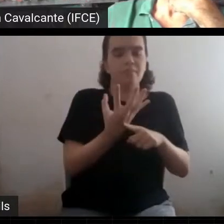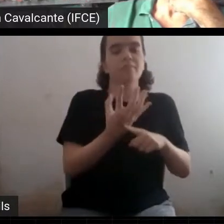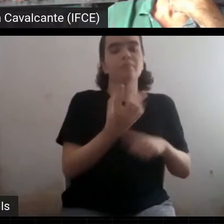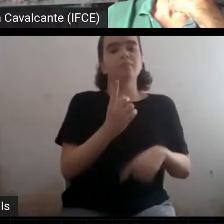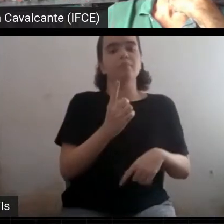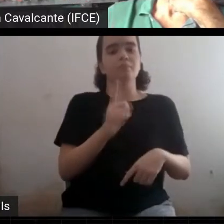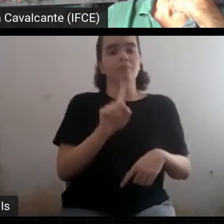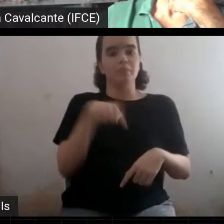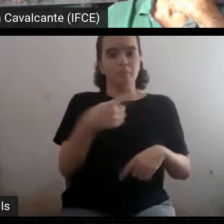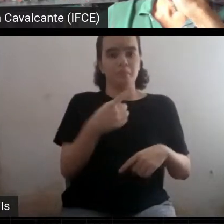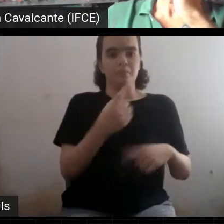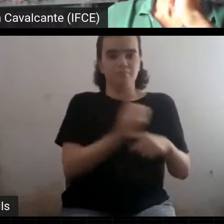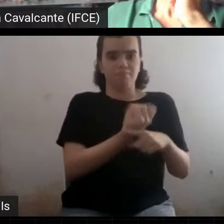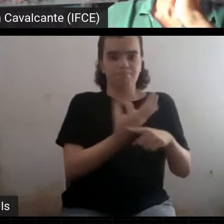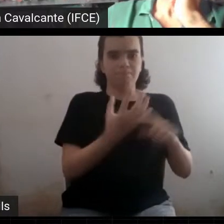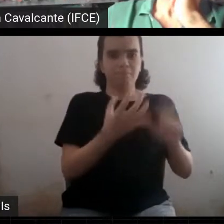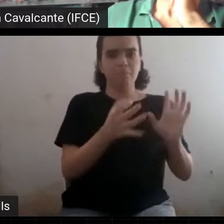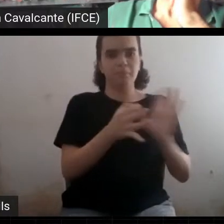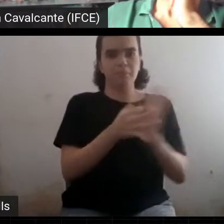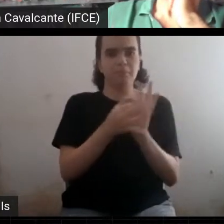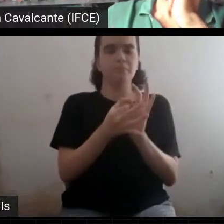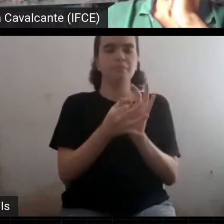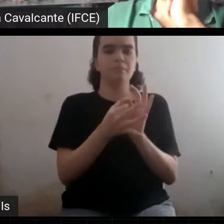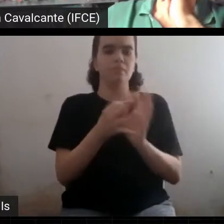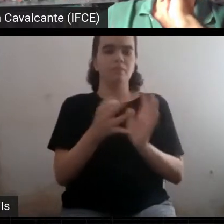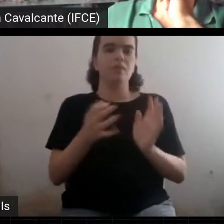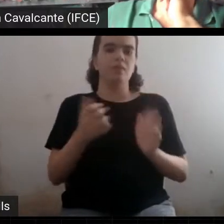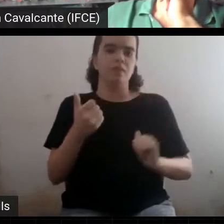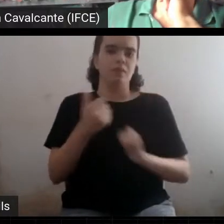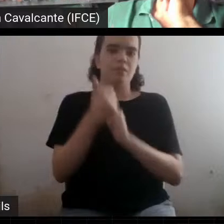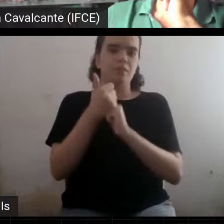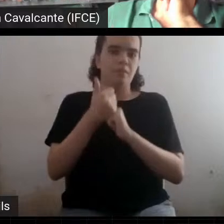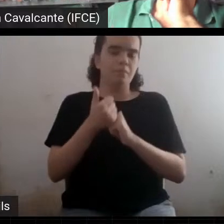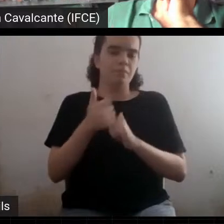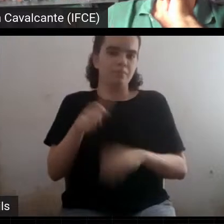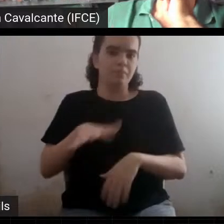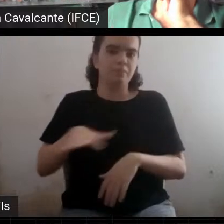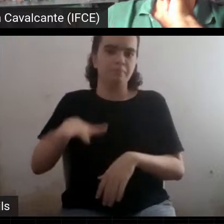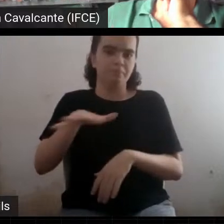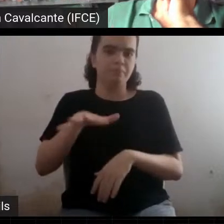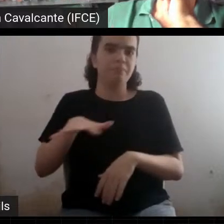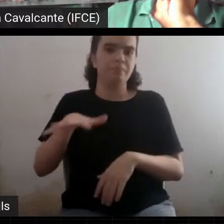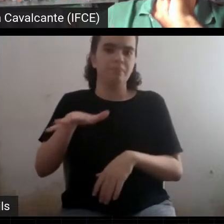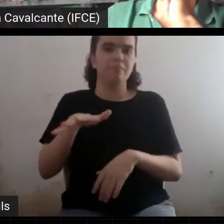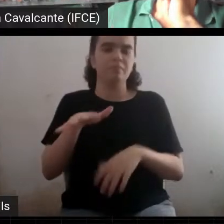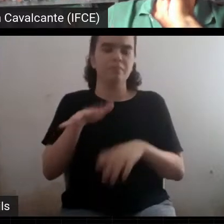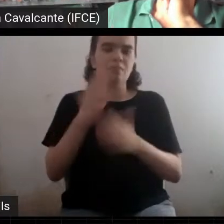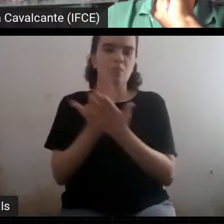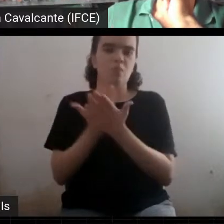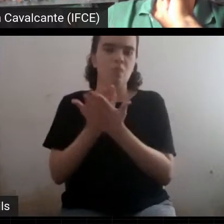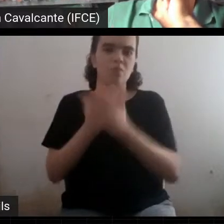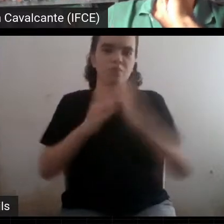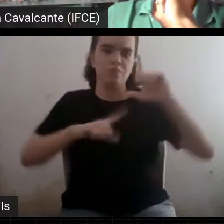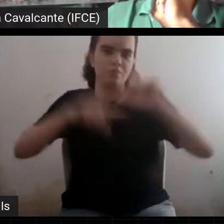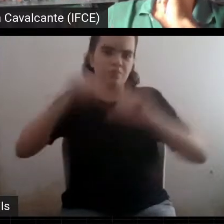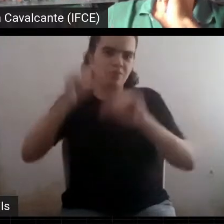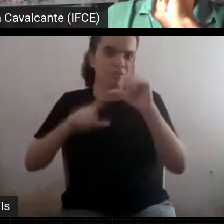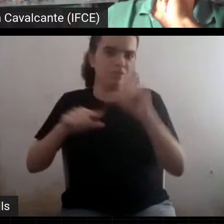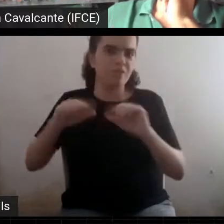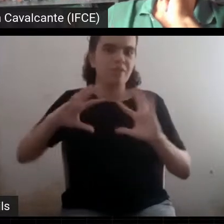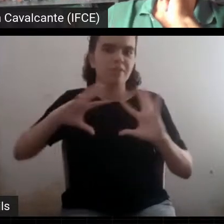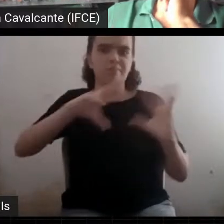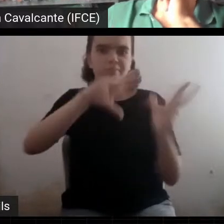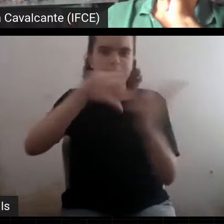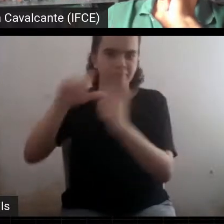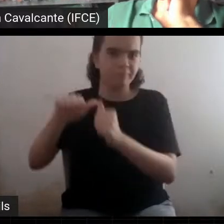sustentar, gente, se possível, testar em laboratórios ou testar nas próprias estrelas, em galáxias e assim por diante.